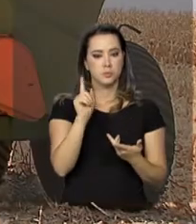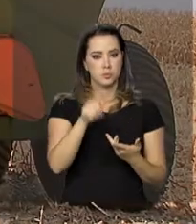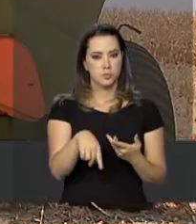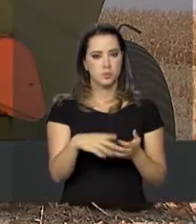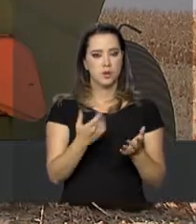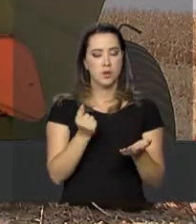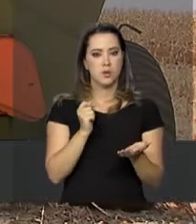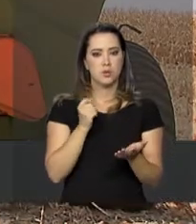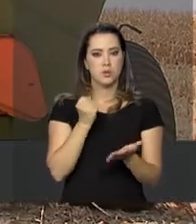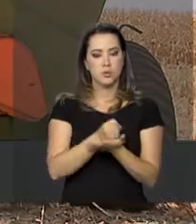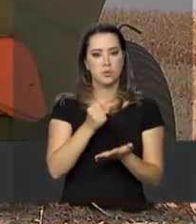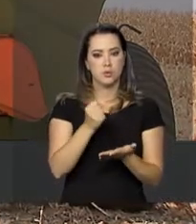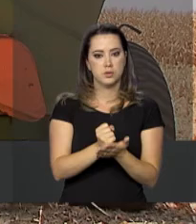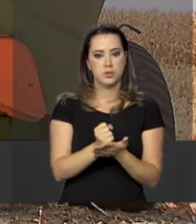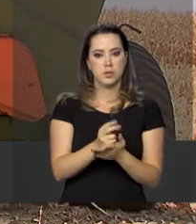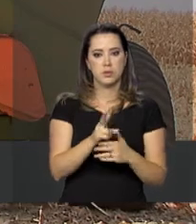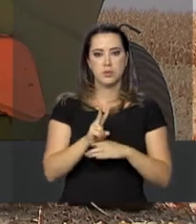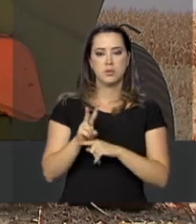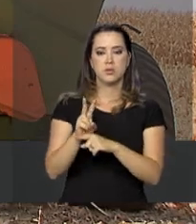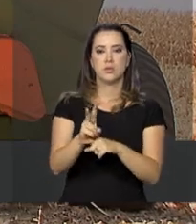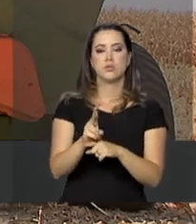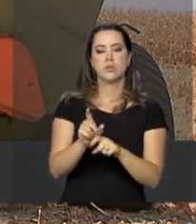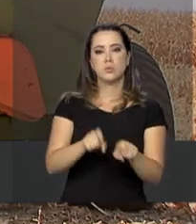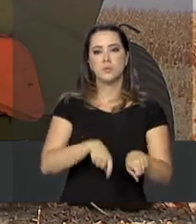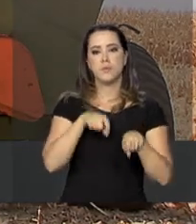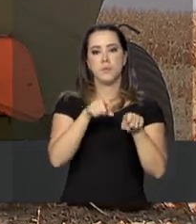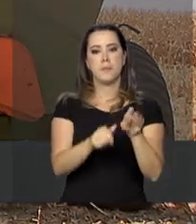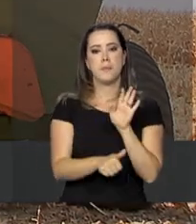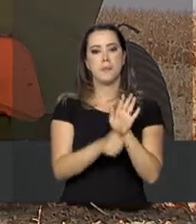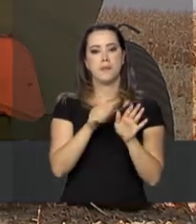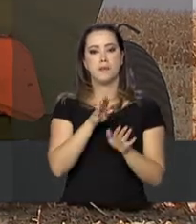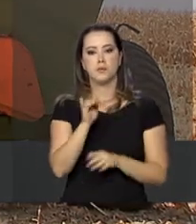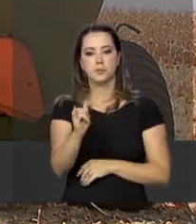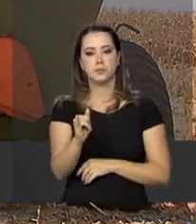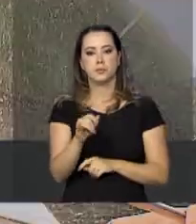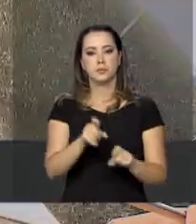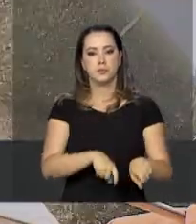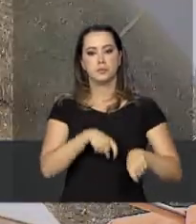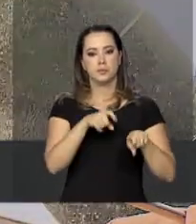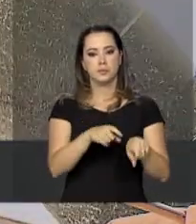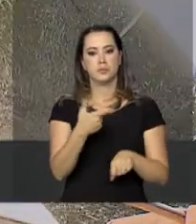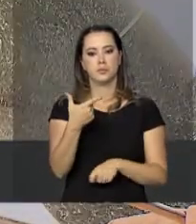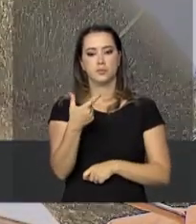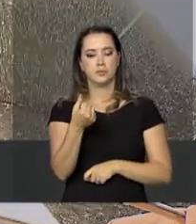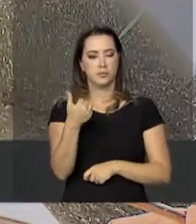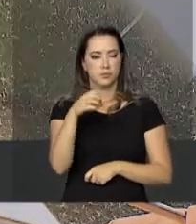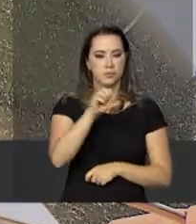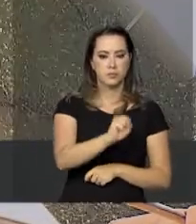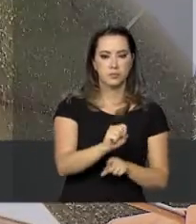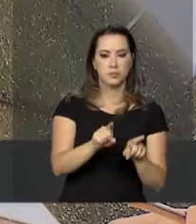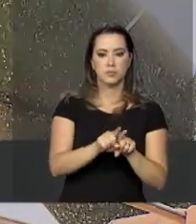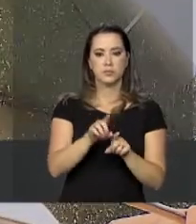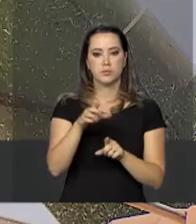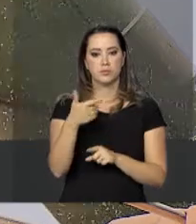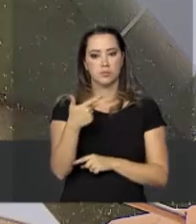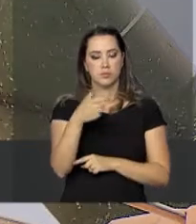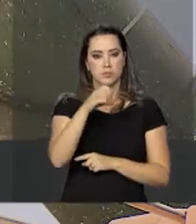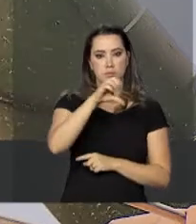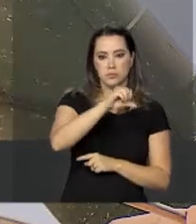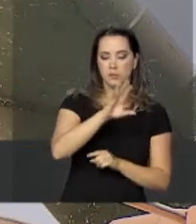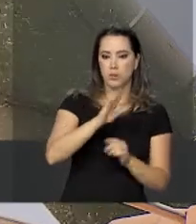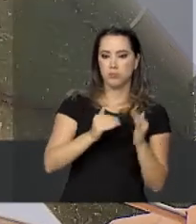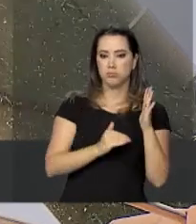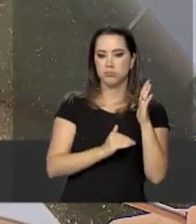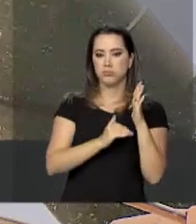As contratações de crédito agrícola no primeiro bimestre do Plano Agrícola e Pecuário 2018 e 2019